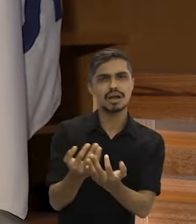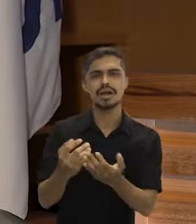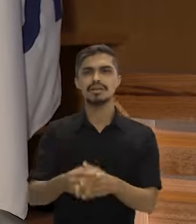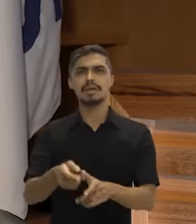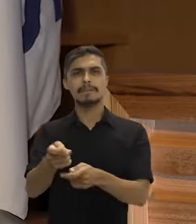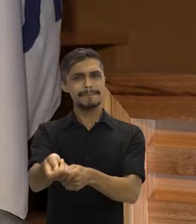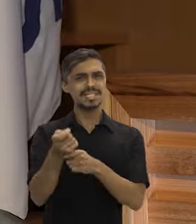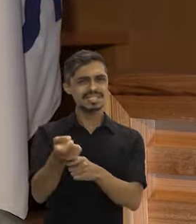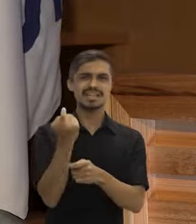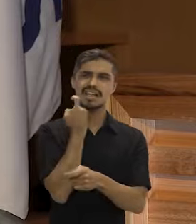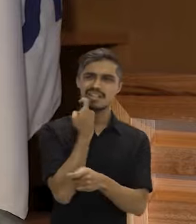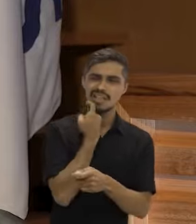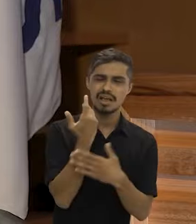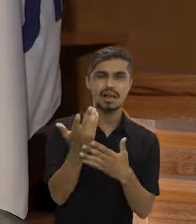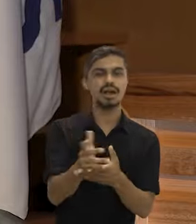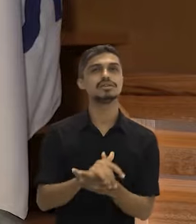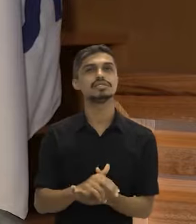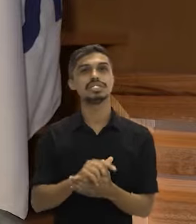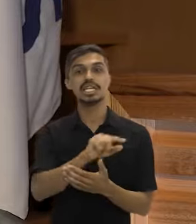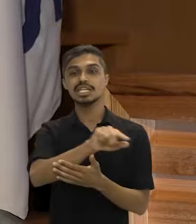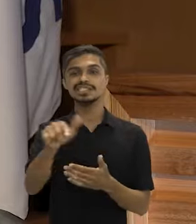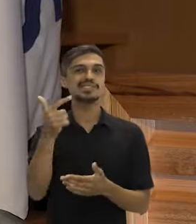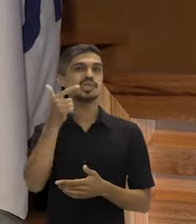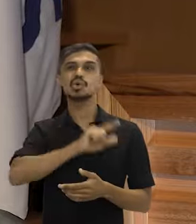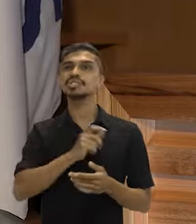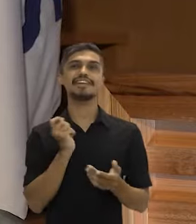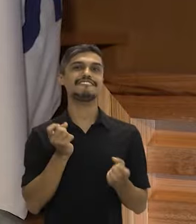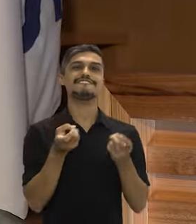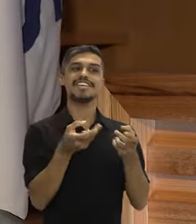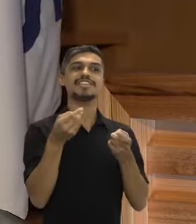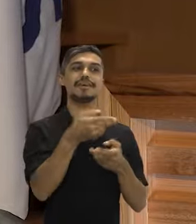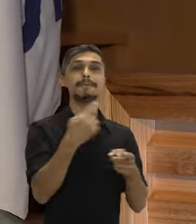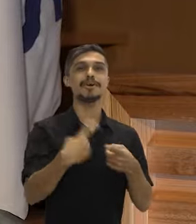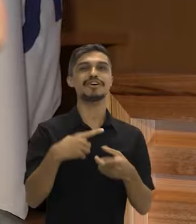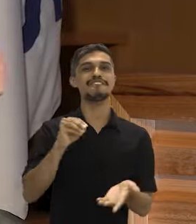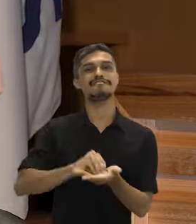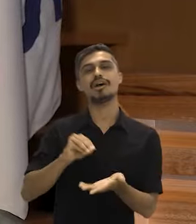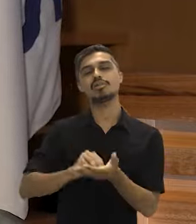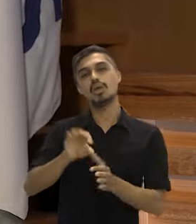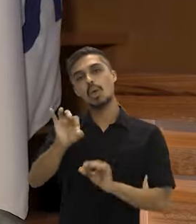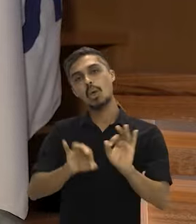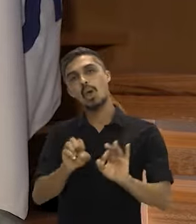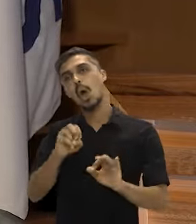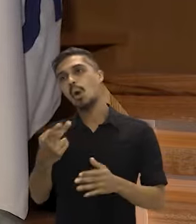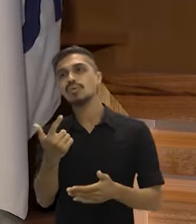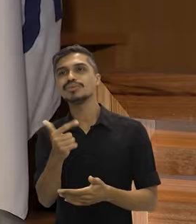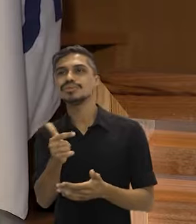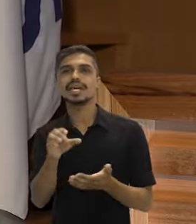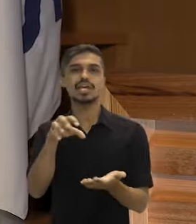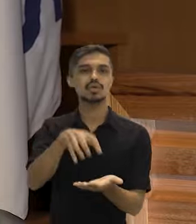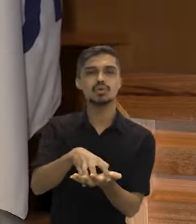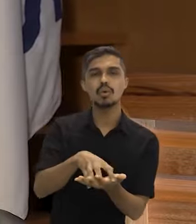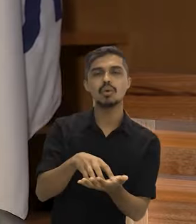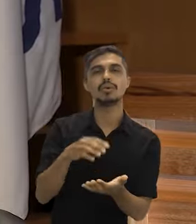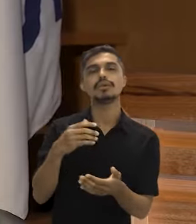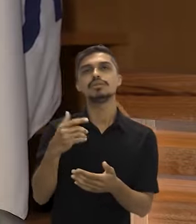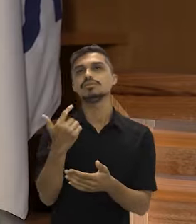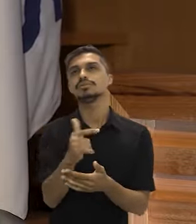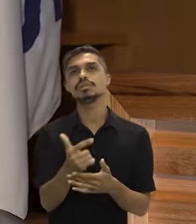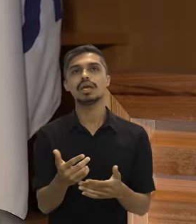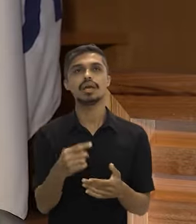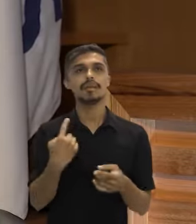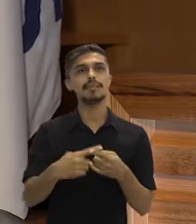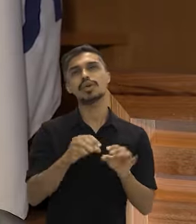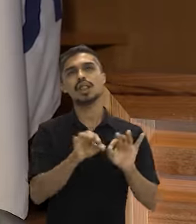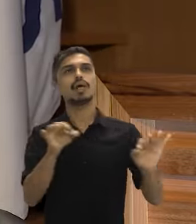pescadores artesanais, a população ribeirinha não consegue vender para a escola porque não está organizado, ou não tem cooperativa, ou